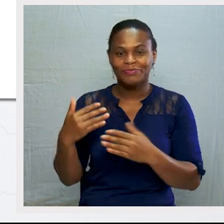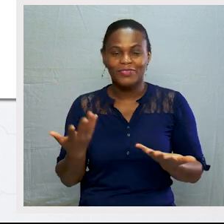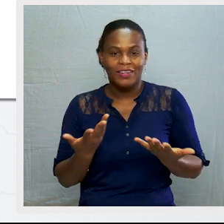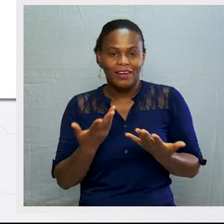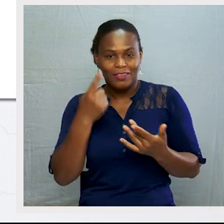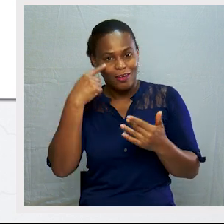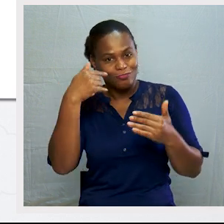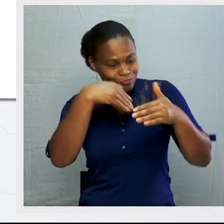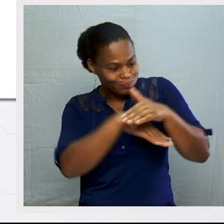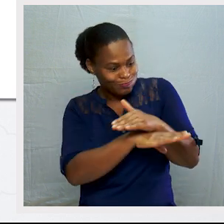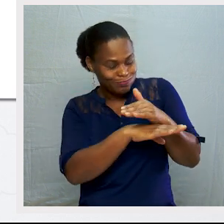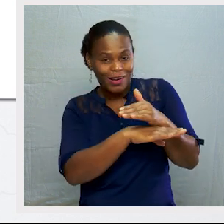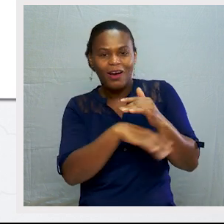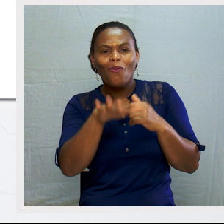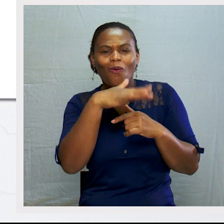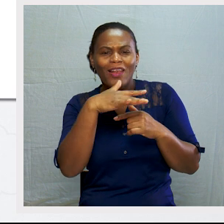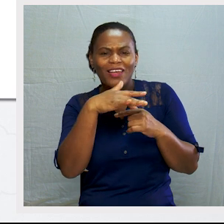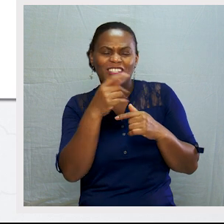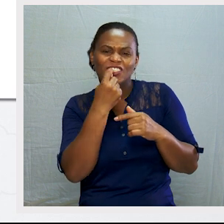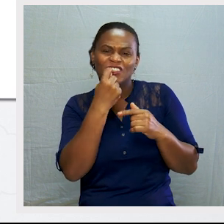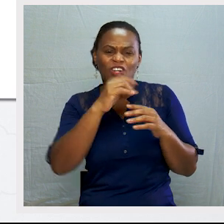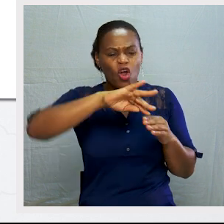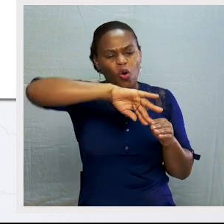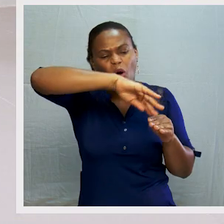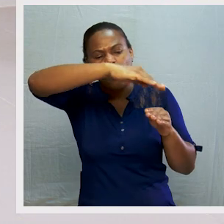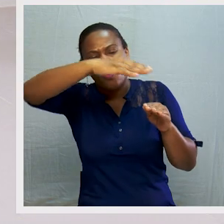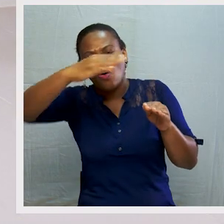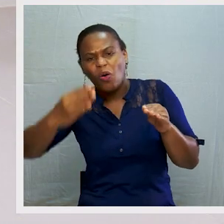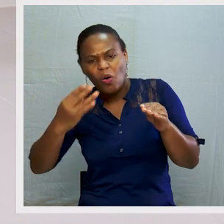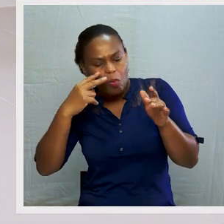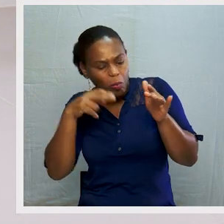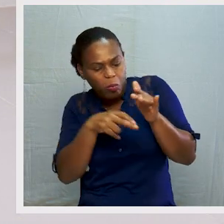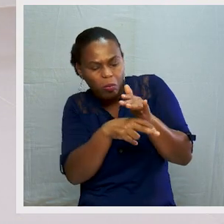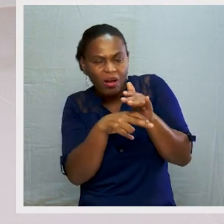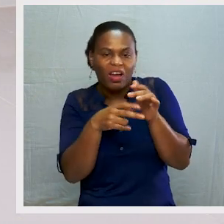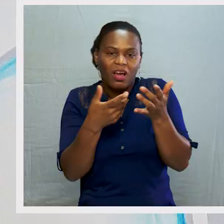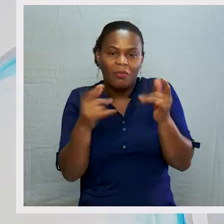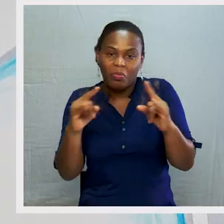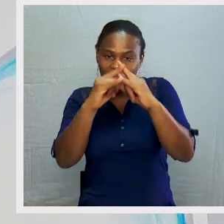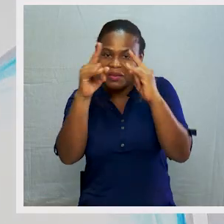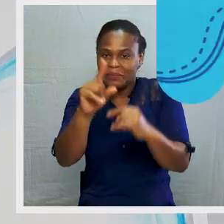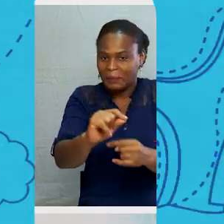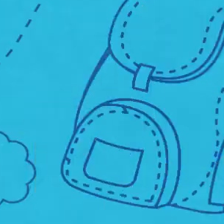abrigavam-se em grutas, cavernas e tendas.